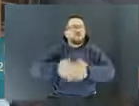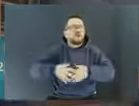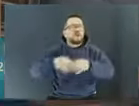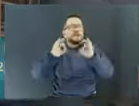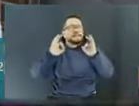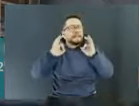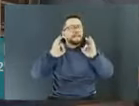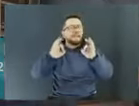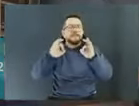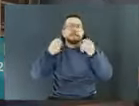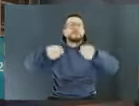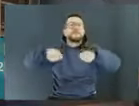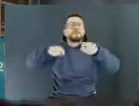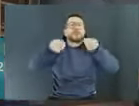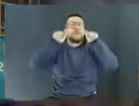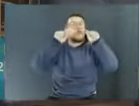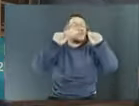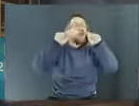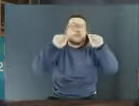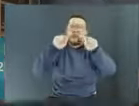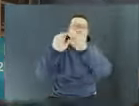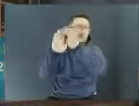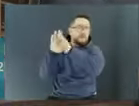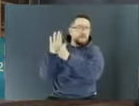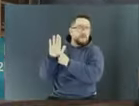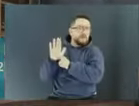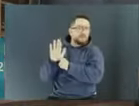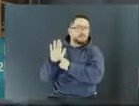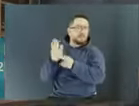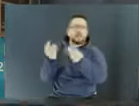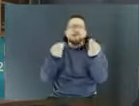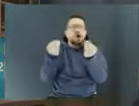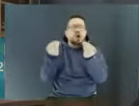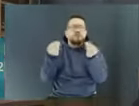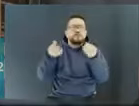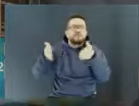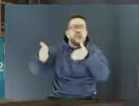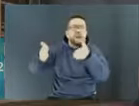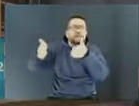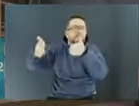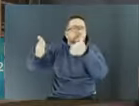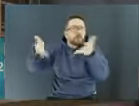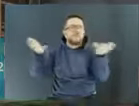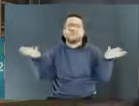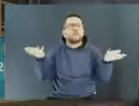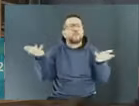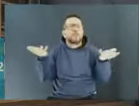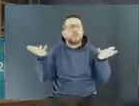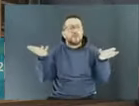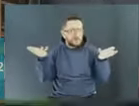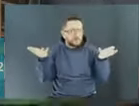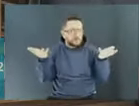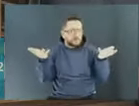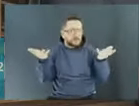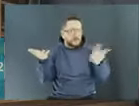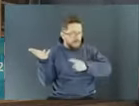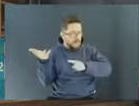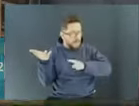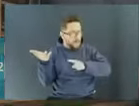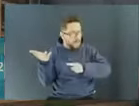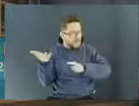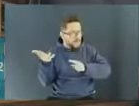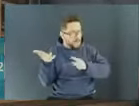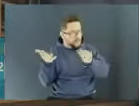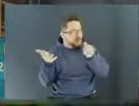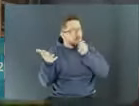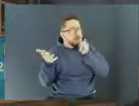aqui especificamente perante ao município. Eu gostaria de saber que caminho é o melhor e se já há outros exemplos, bons exemplos no país que